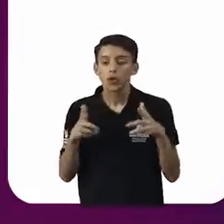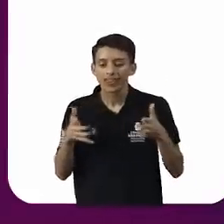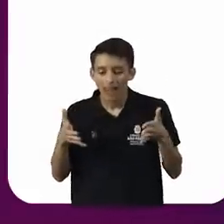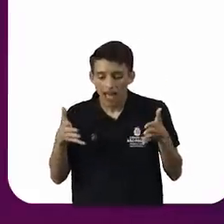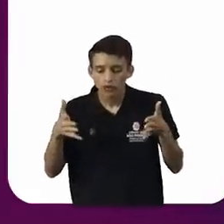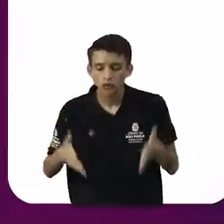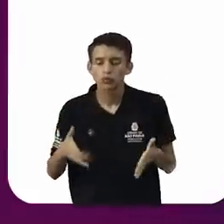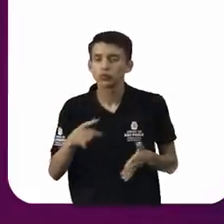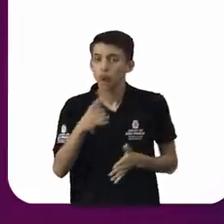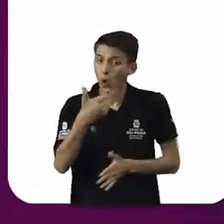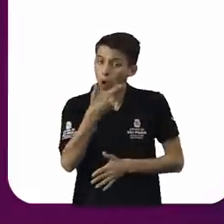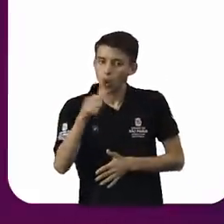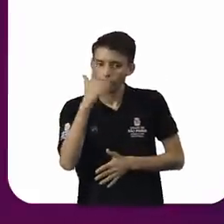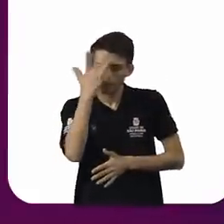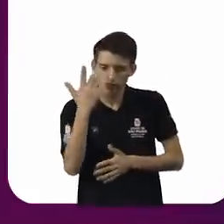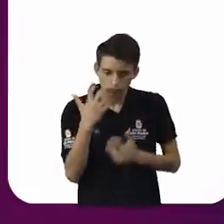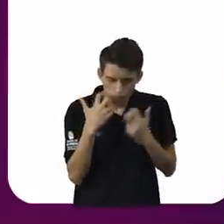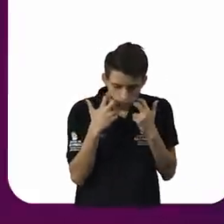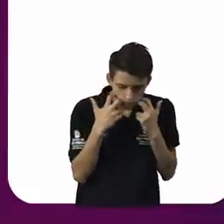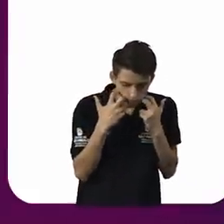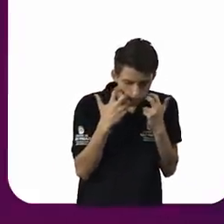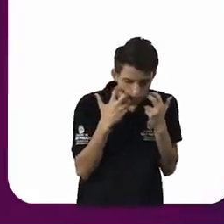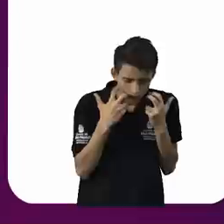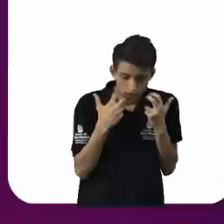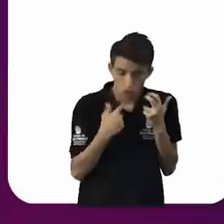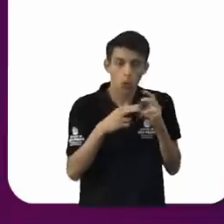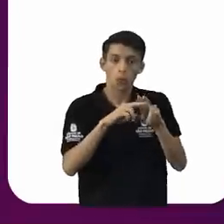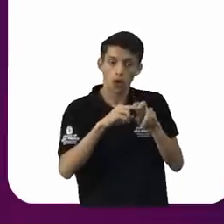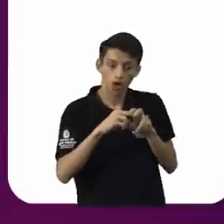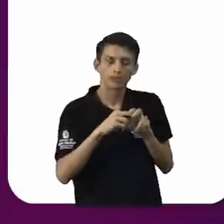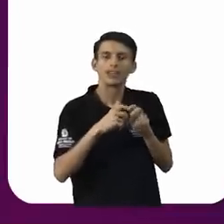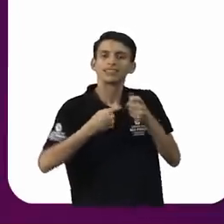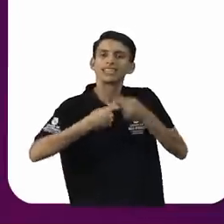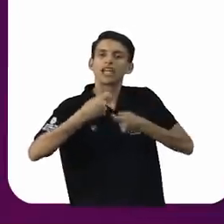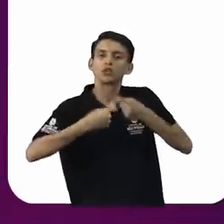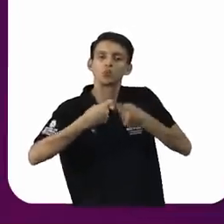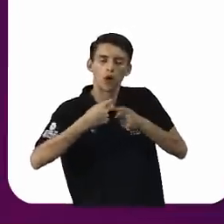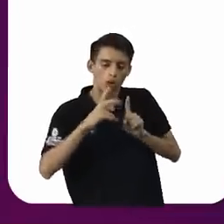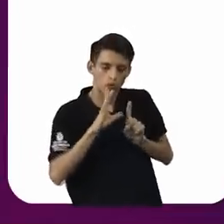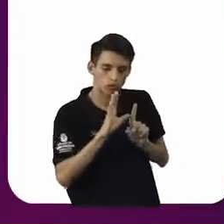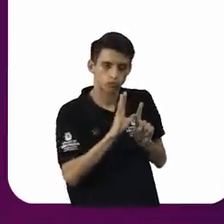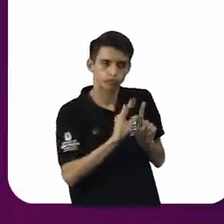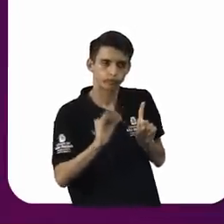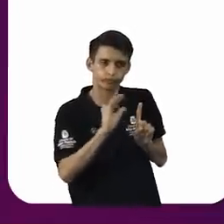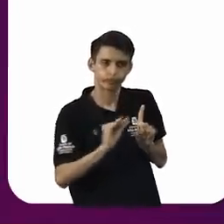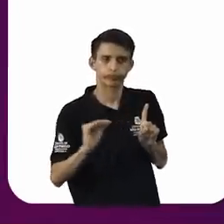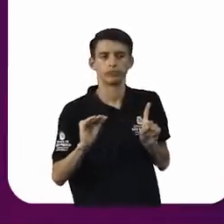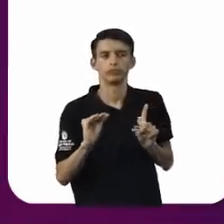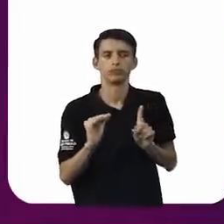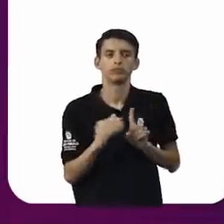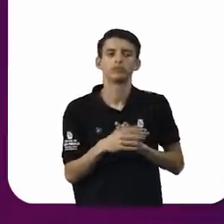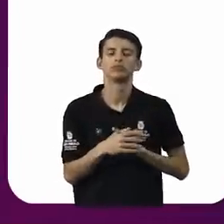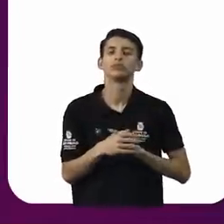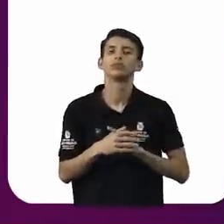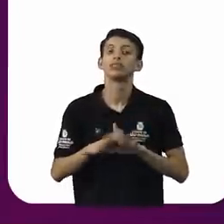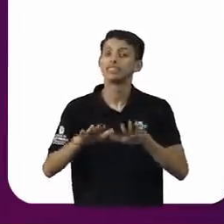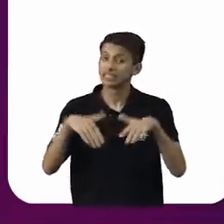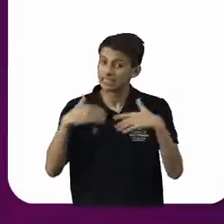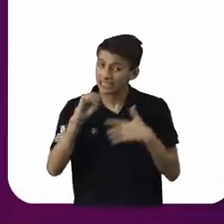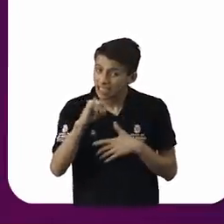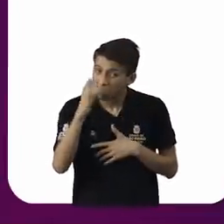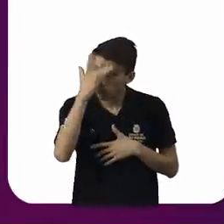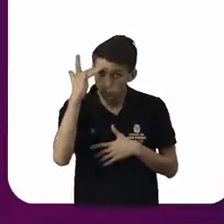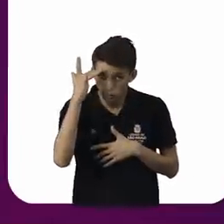para obter o favorecimento sexual ou até mesmo um ato sexual. Quando ele é realizado por um